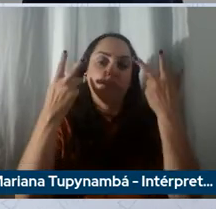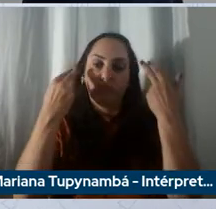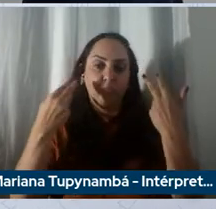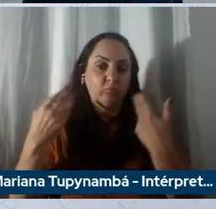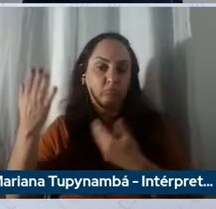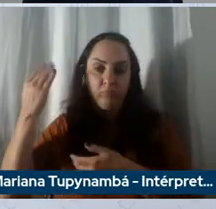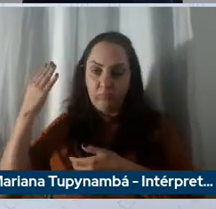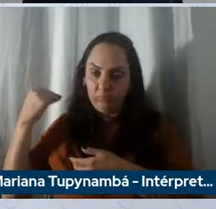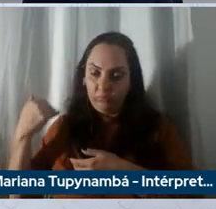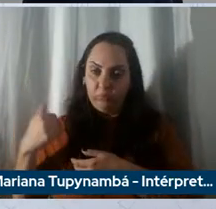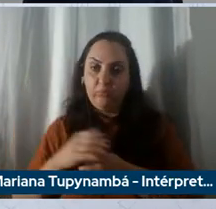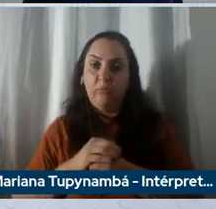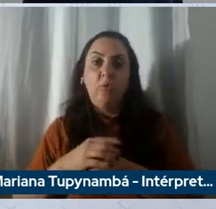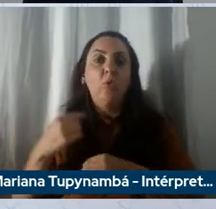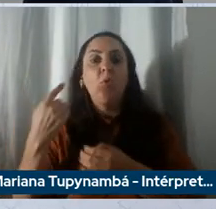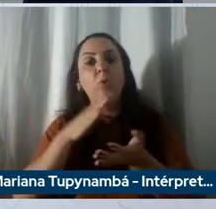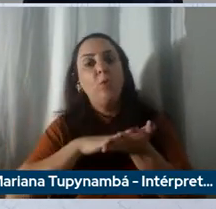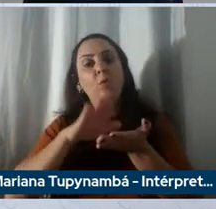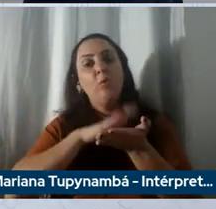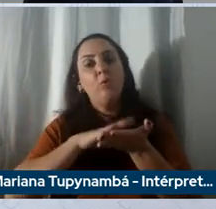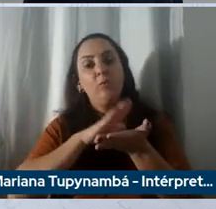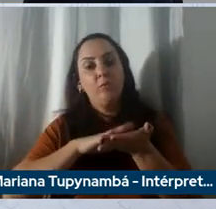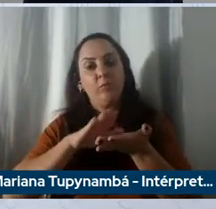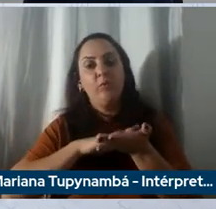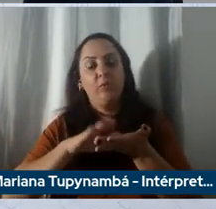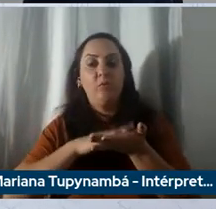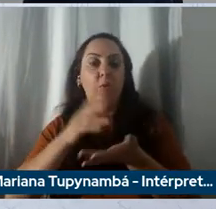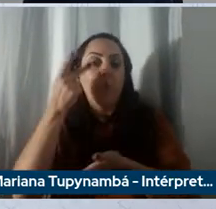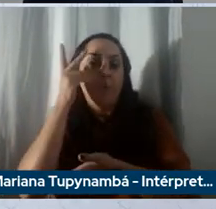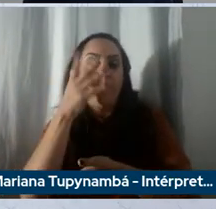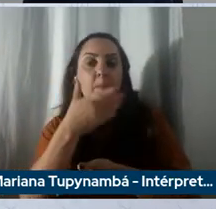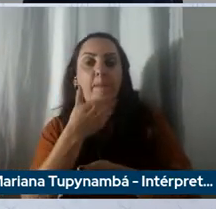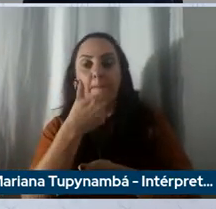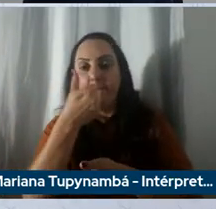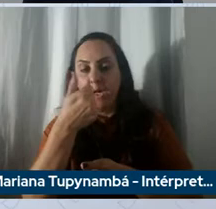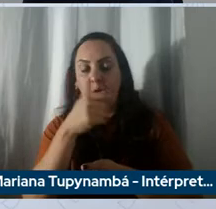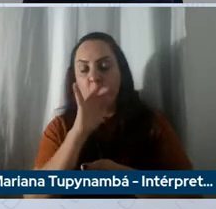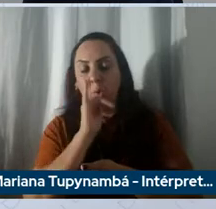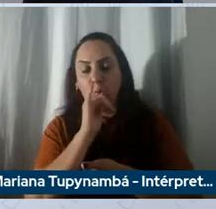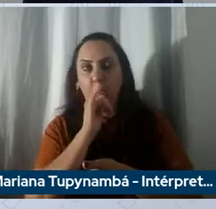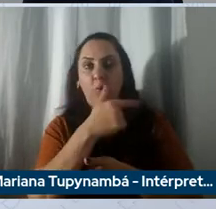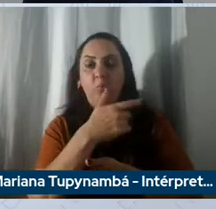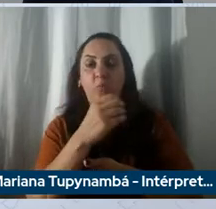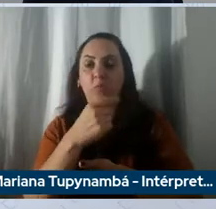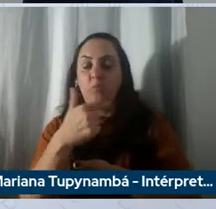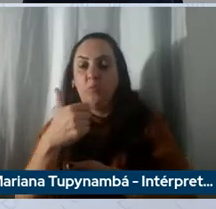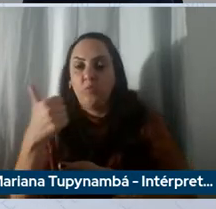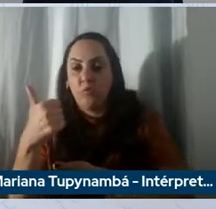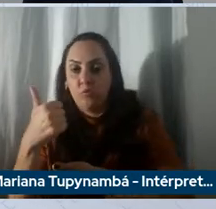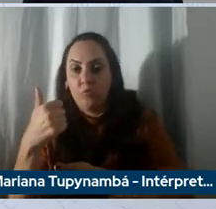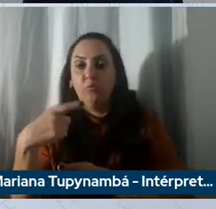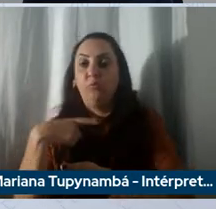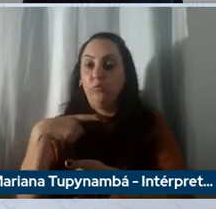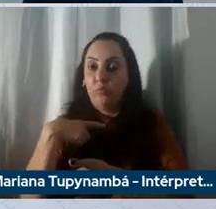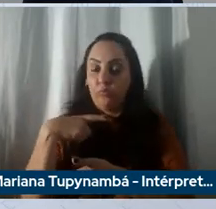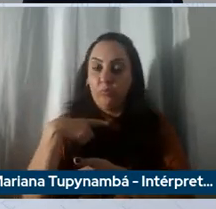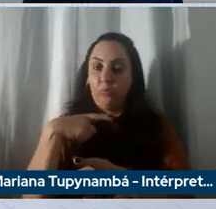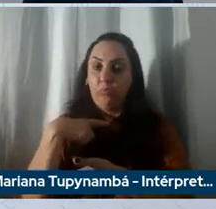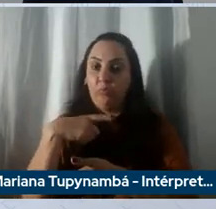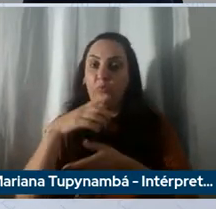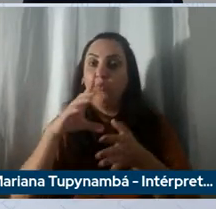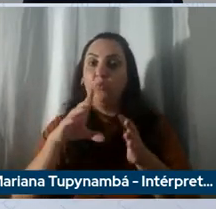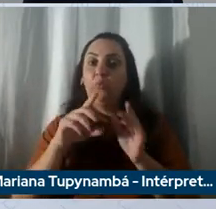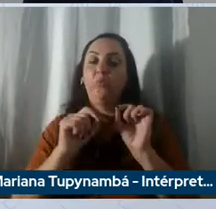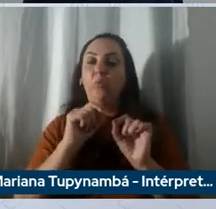tempo recursos financeiros para melhorar a mesma por exemplo em 2021 nós lançamos dois motores turbo de alta